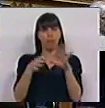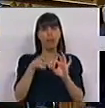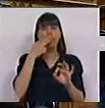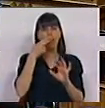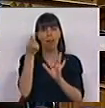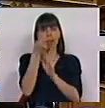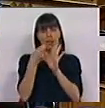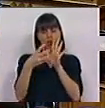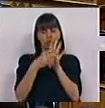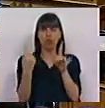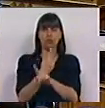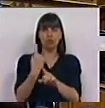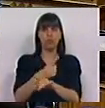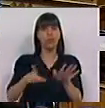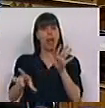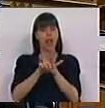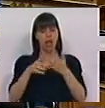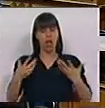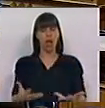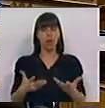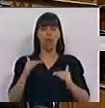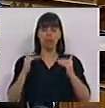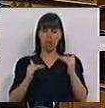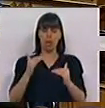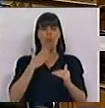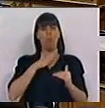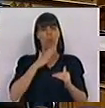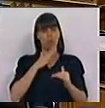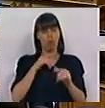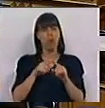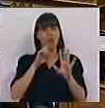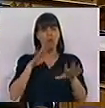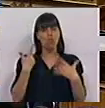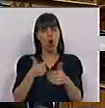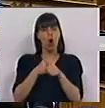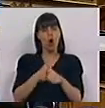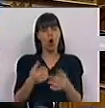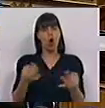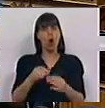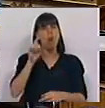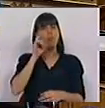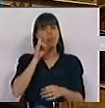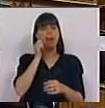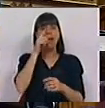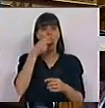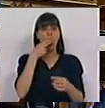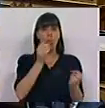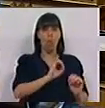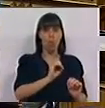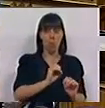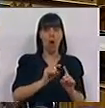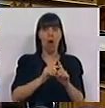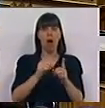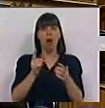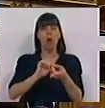tabaco e afins. A lei existente atualmente é equilibrada, moderada, suscetível de ser cumprida, protege os não fumadores sem